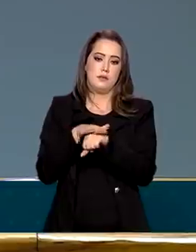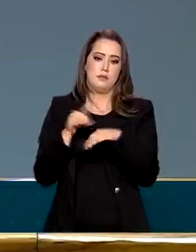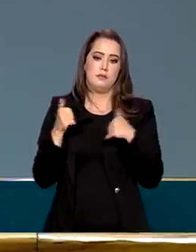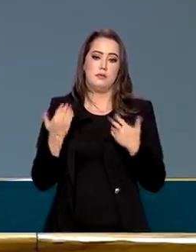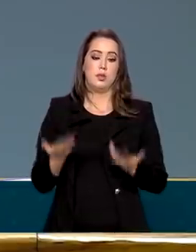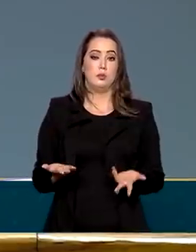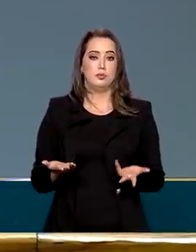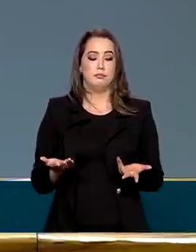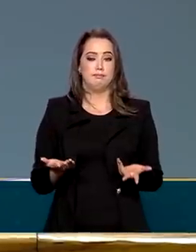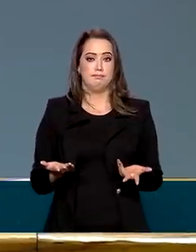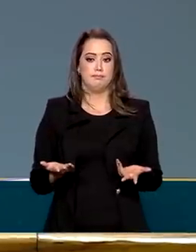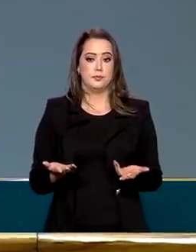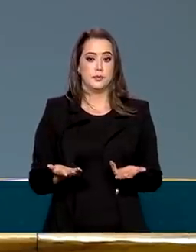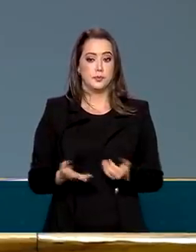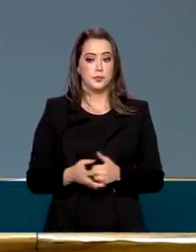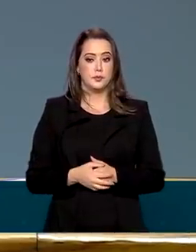isso,